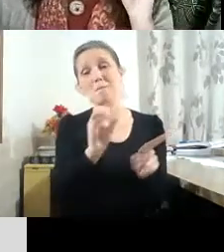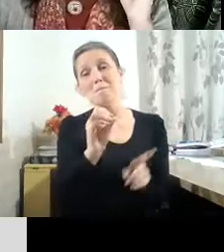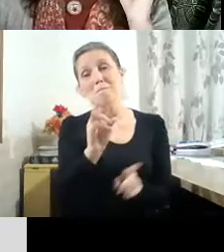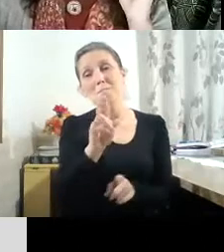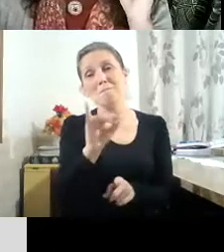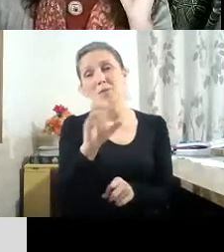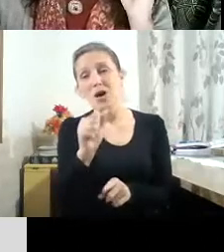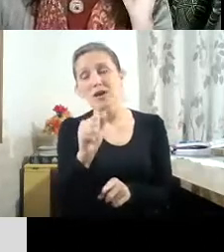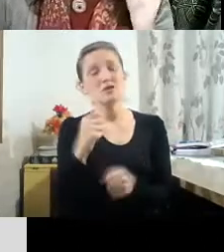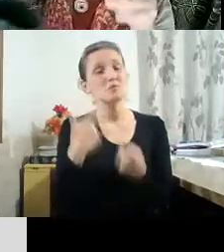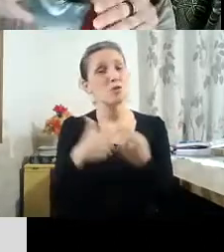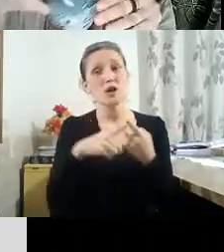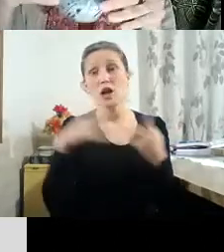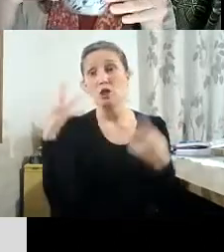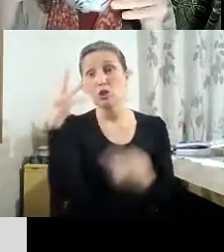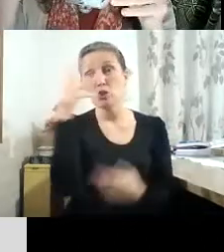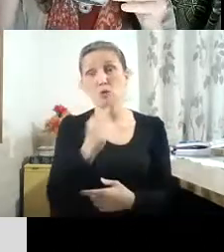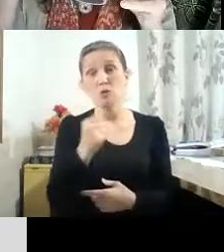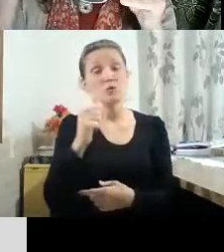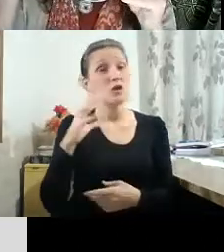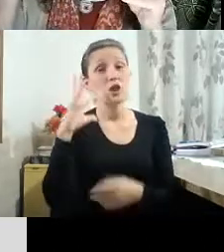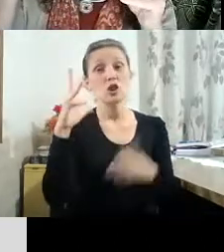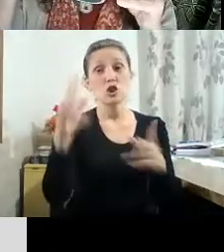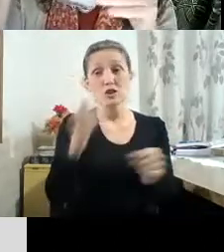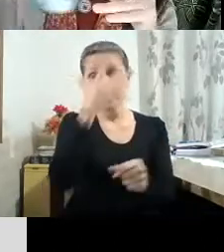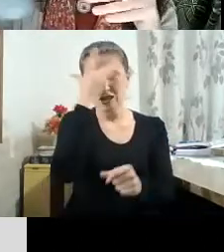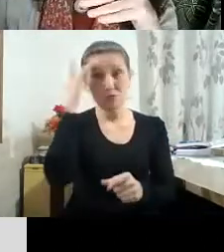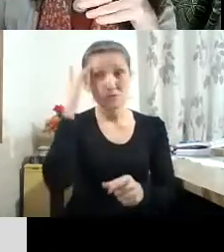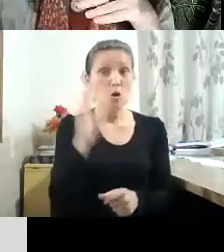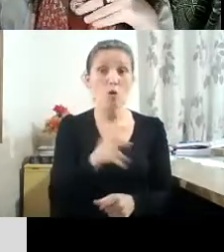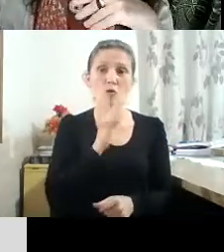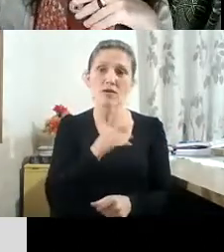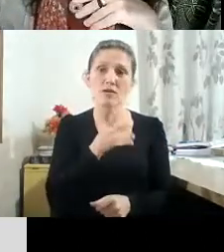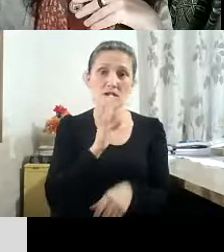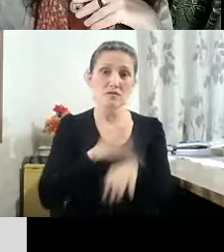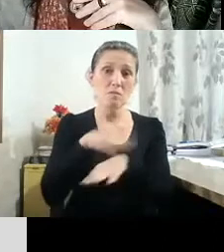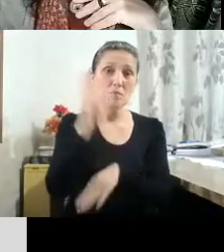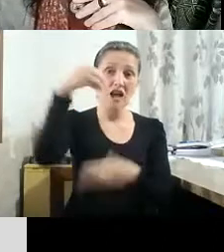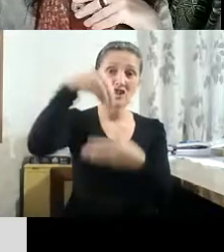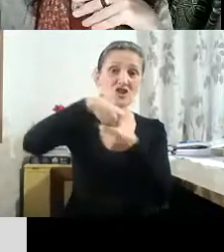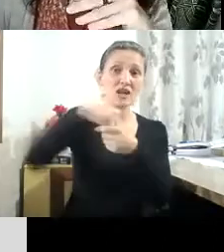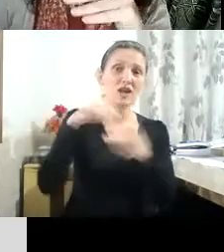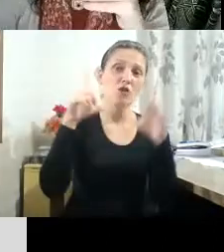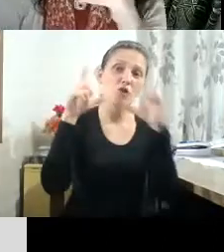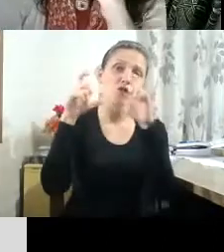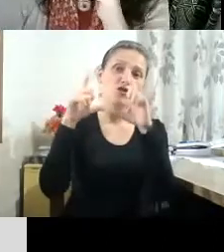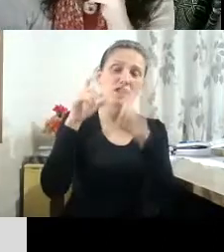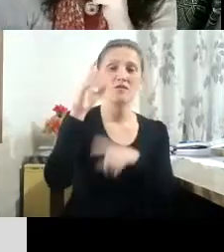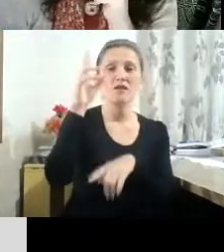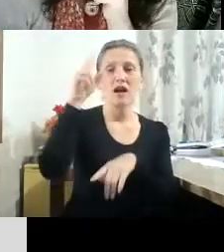tão reconhecida no cenário da fotografia nacional, mundial